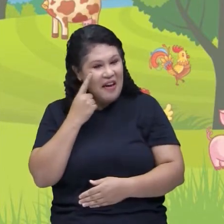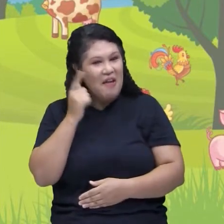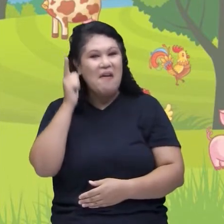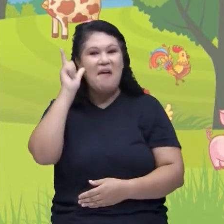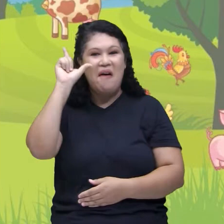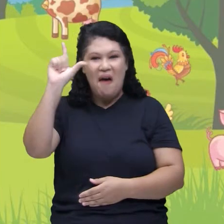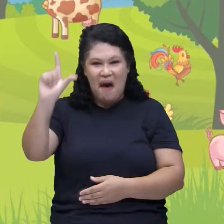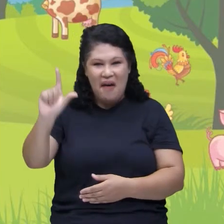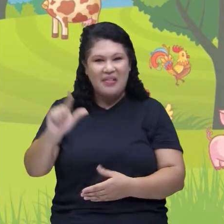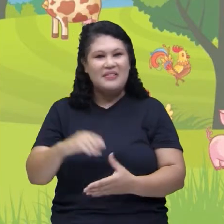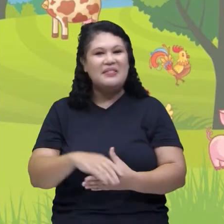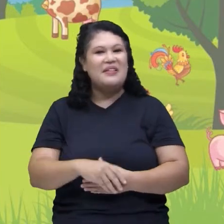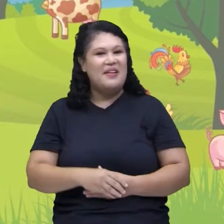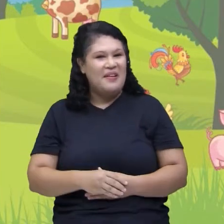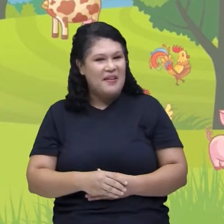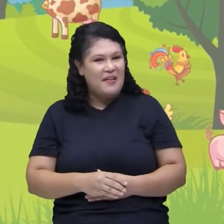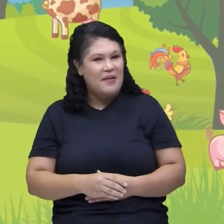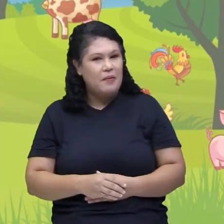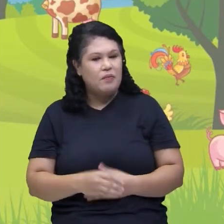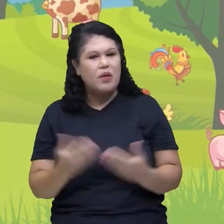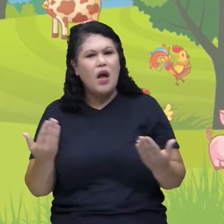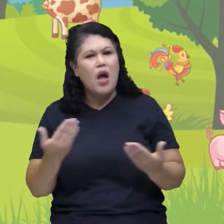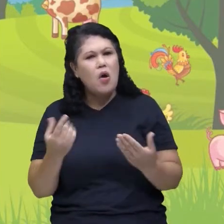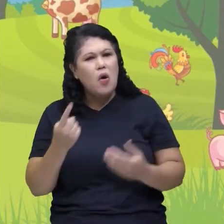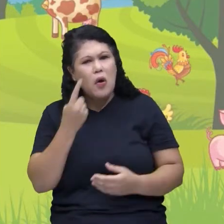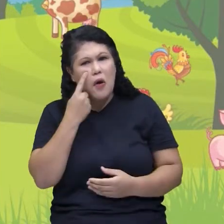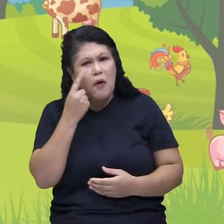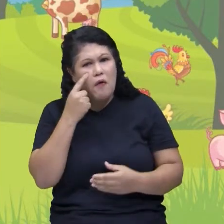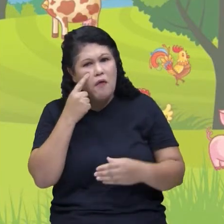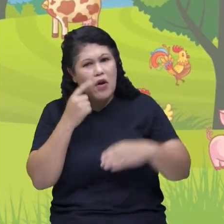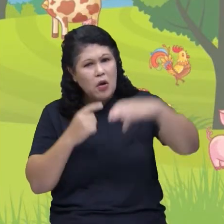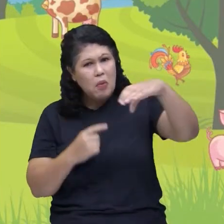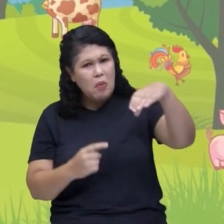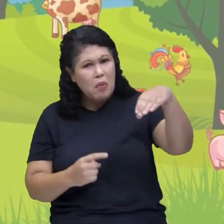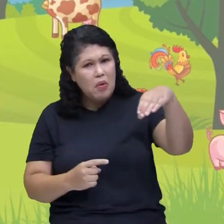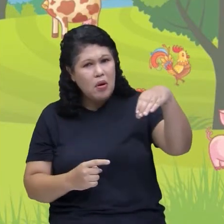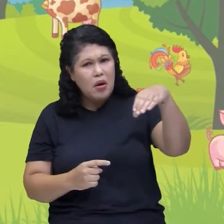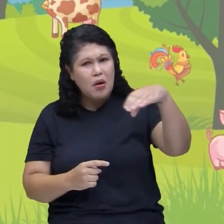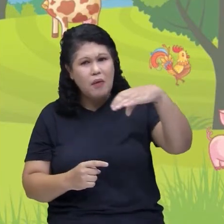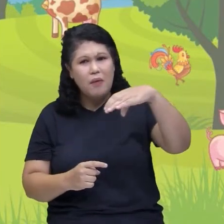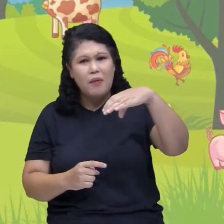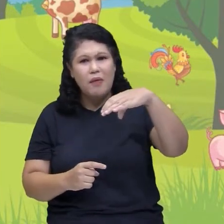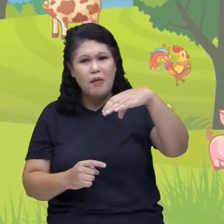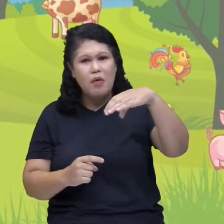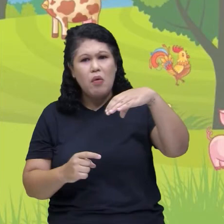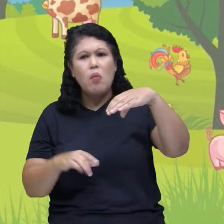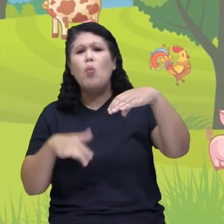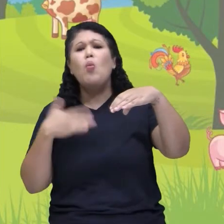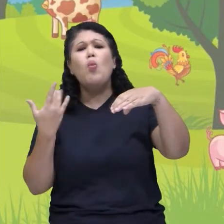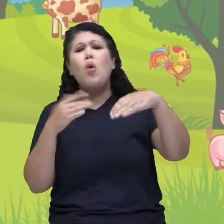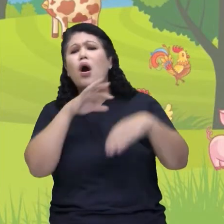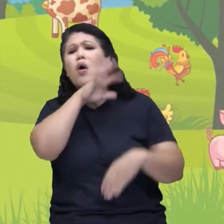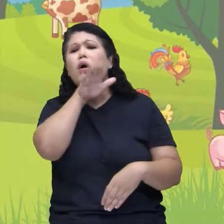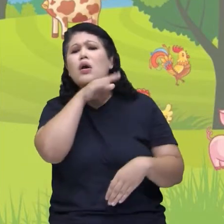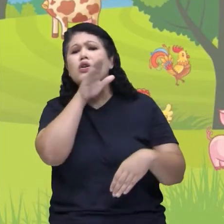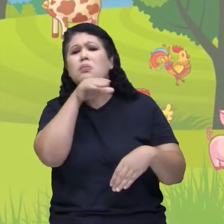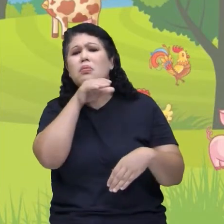Conseguimos! Ah! Agora, vi aqui uma toca. Qual será o animal que entra na toca?